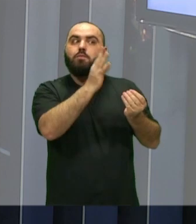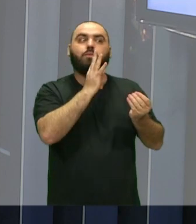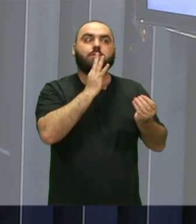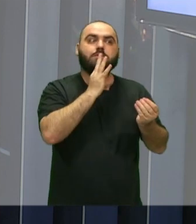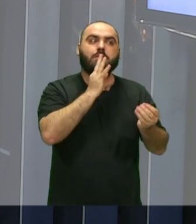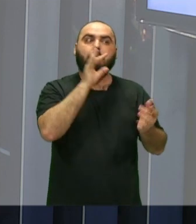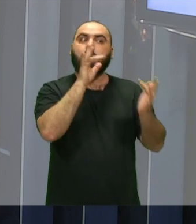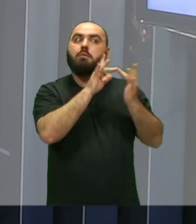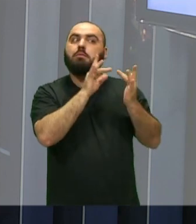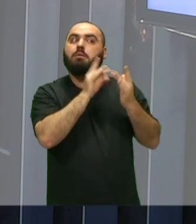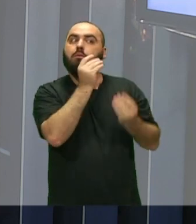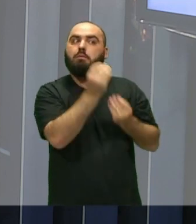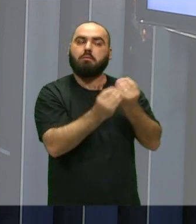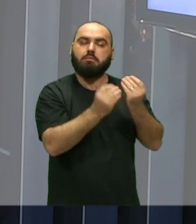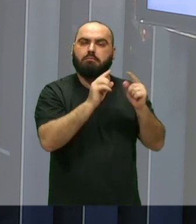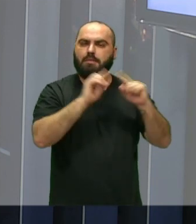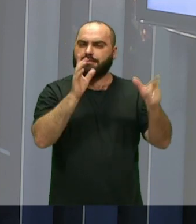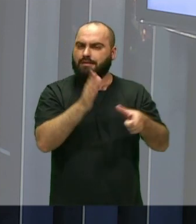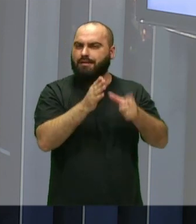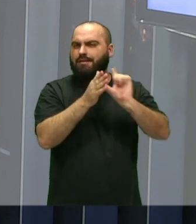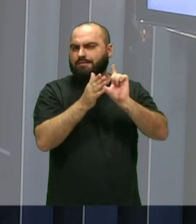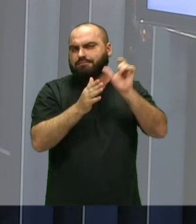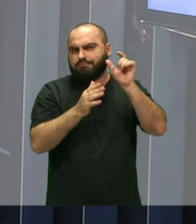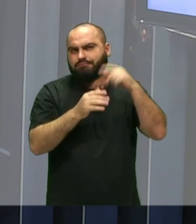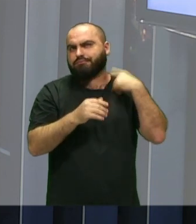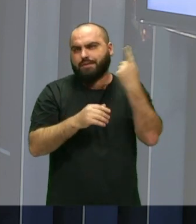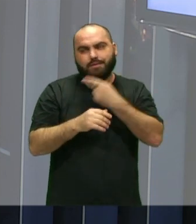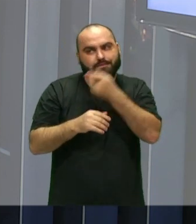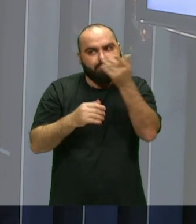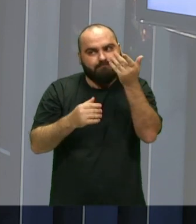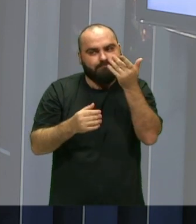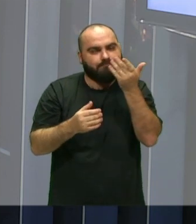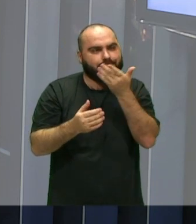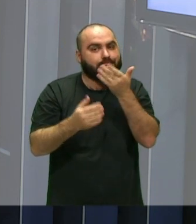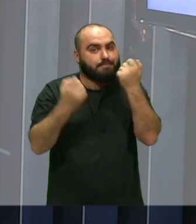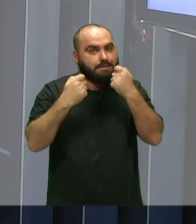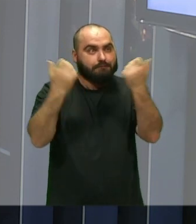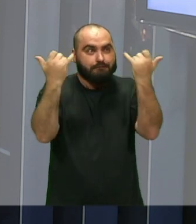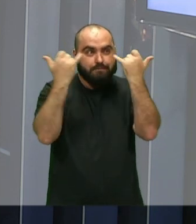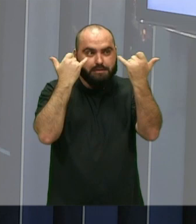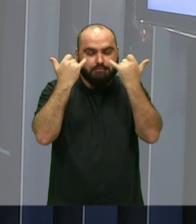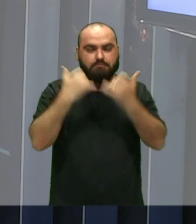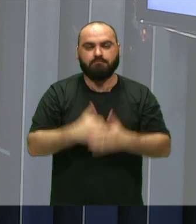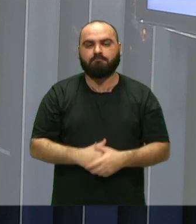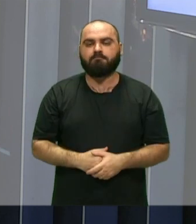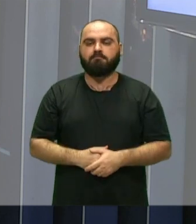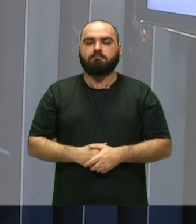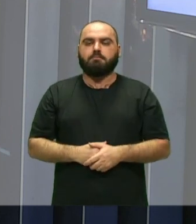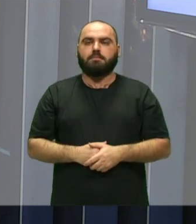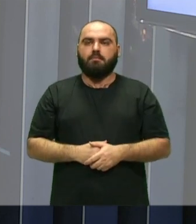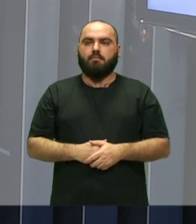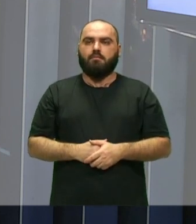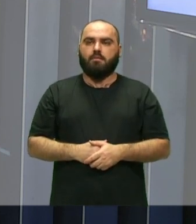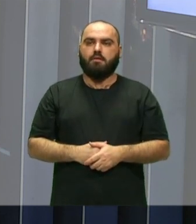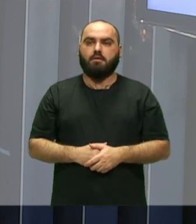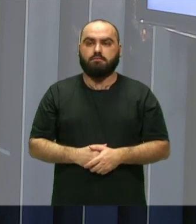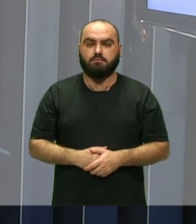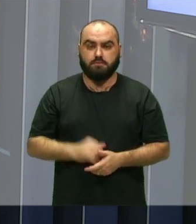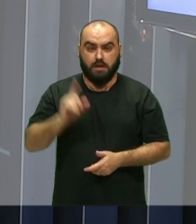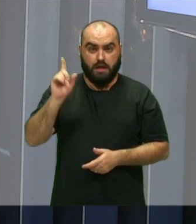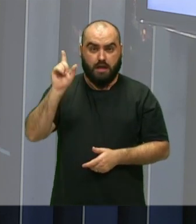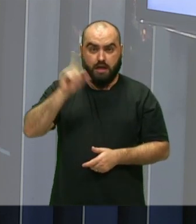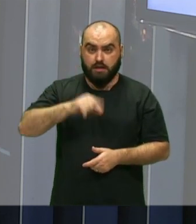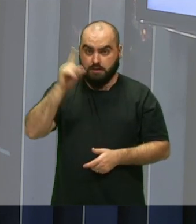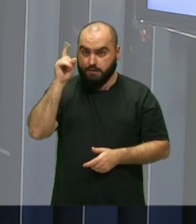contato Mas antes Até para a gente Não perder Mestra Eu gostaria De saber Uma coisa Foi bem difícil Você